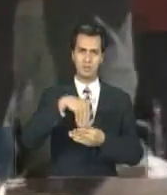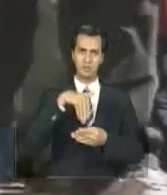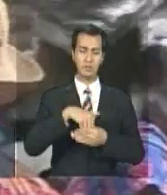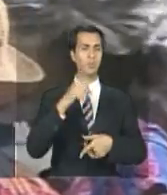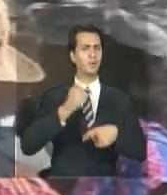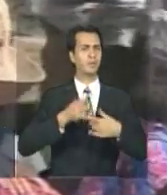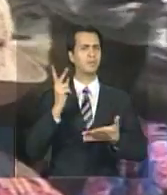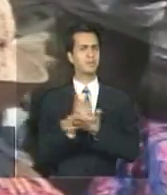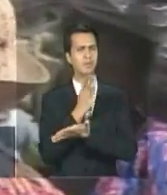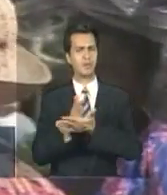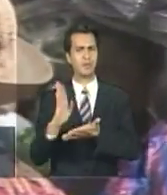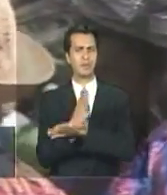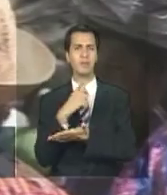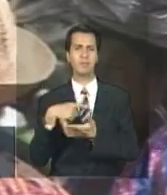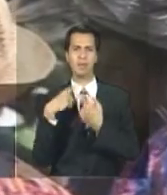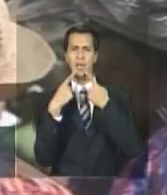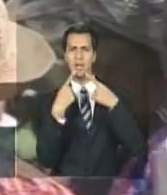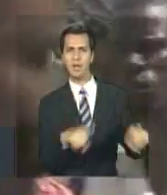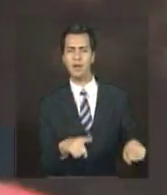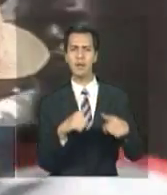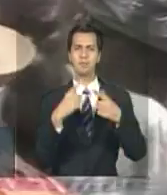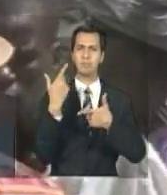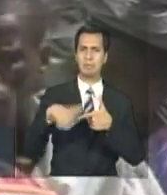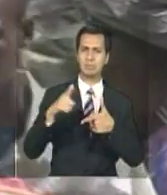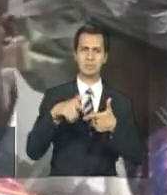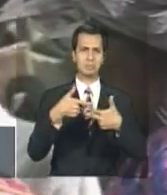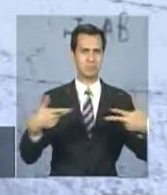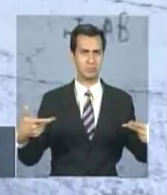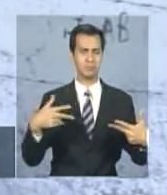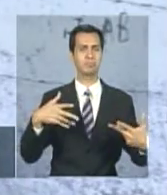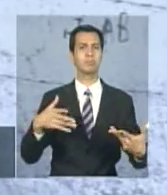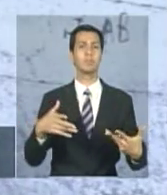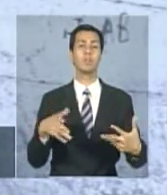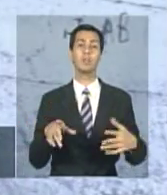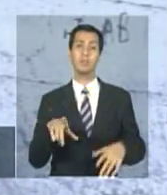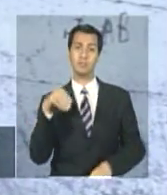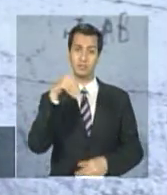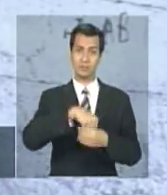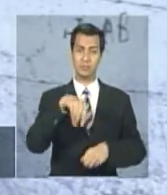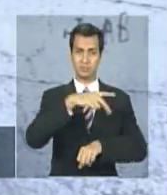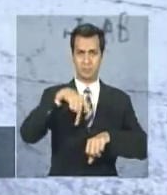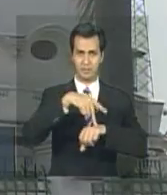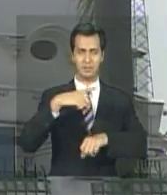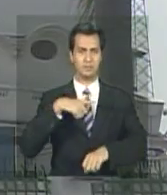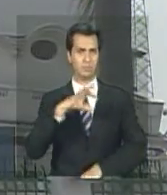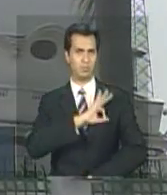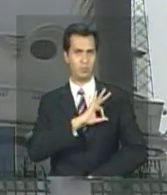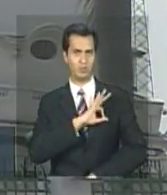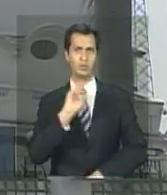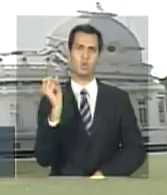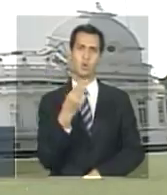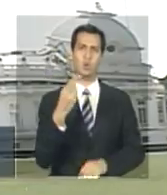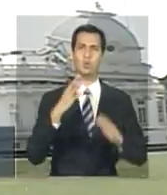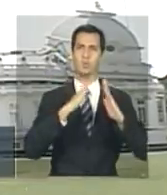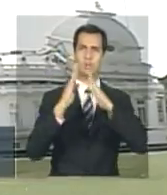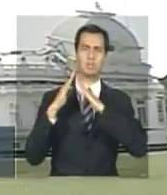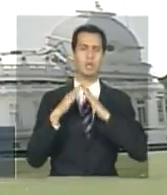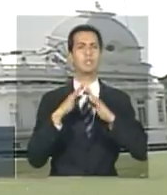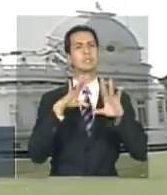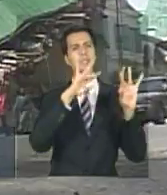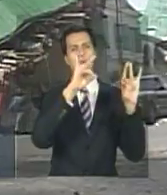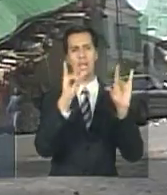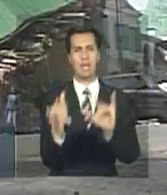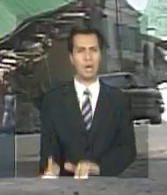denúncias de fraudes e distúrbios. Grande parte da infraestrutura civil e policial do país foi destruída pelo